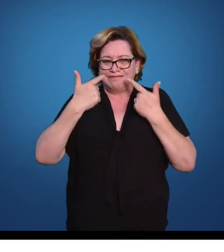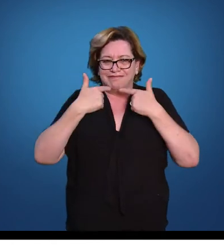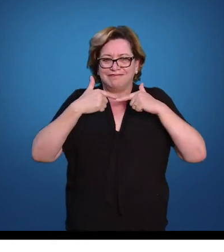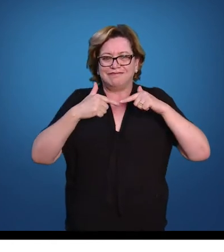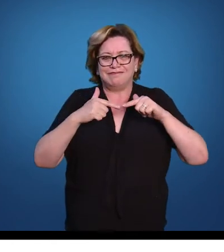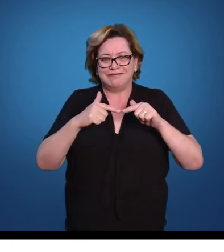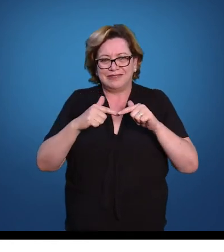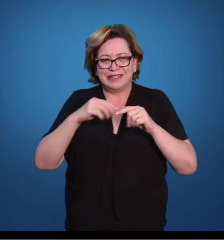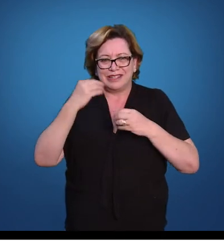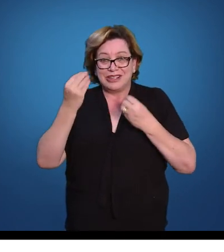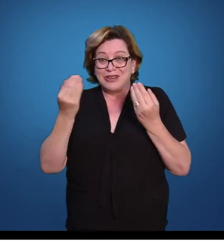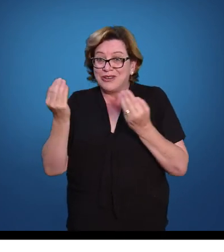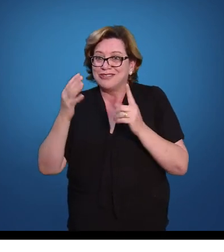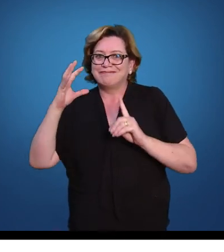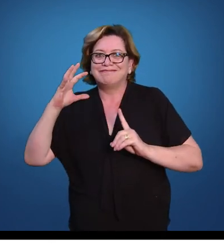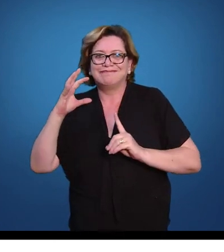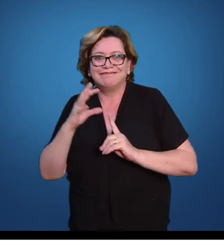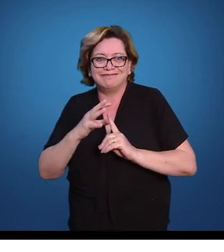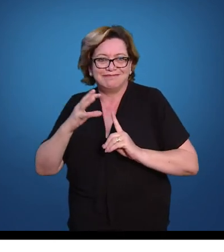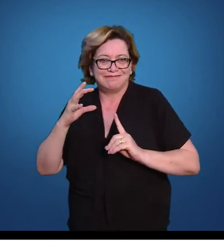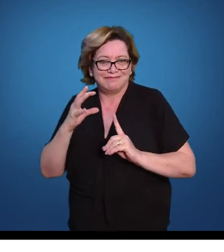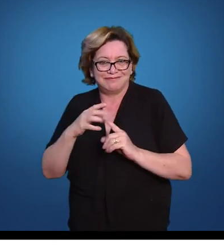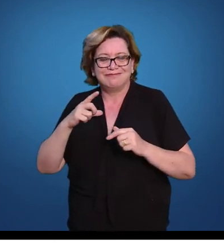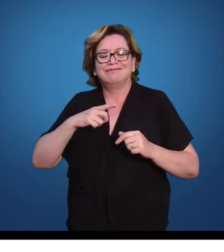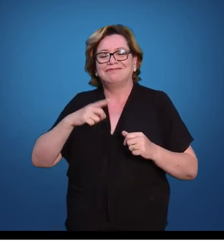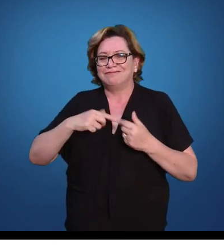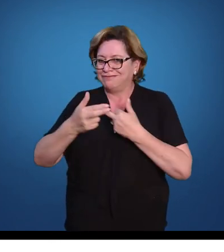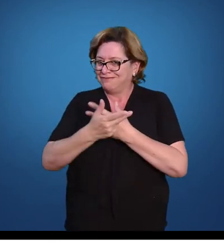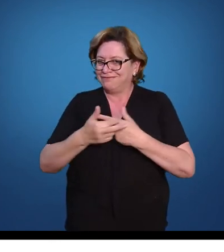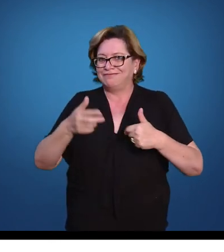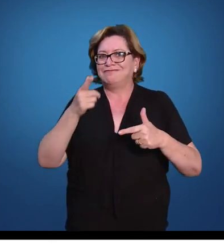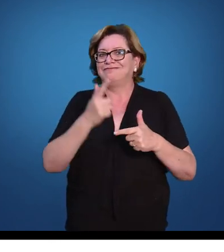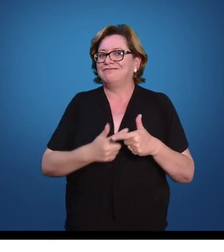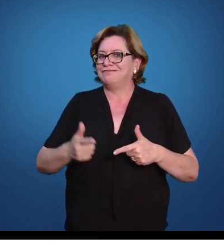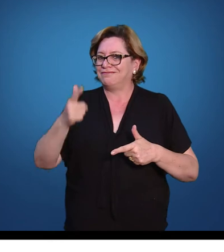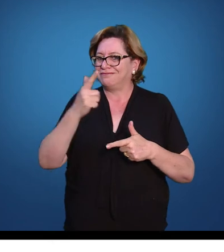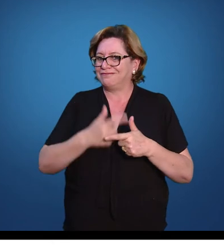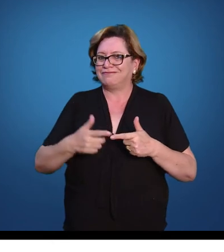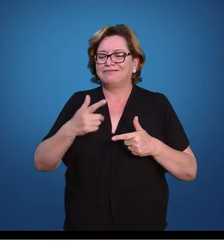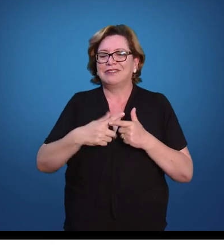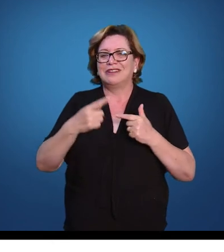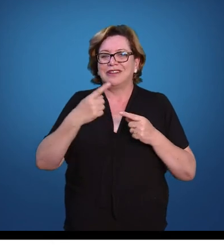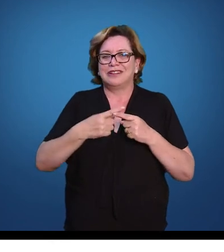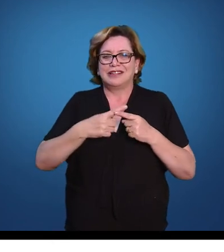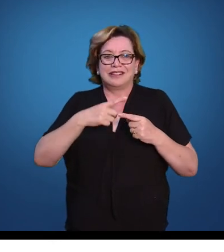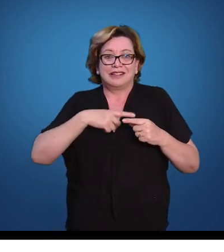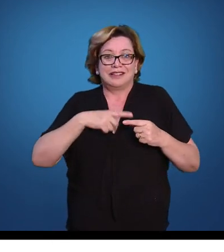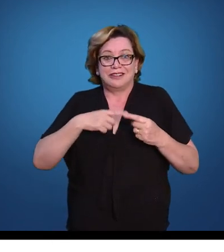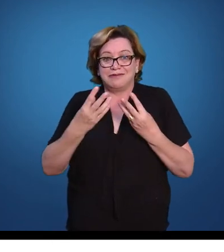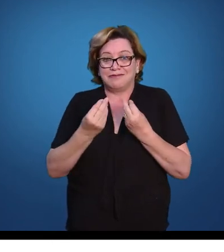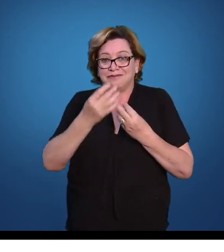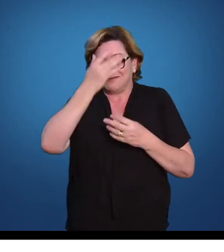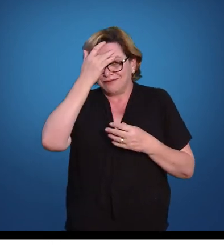é algo que nos atinge hoje, causa uma série de problemas. Há muitos que acreditam que existem formas, que